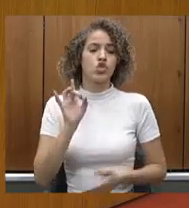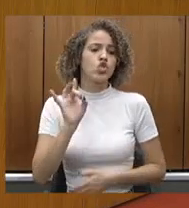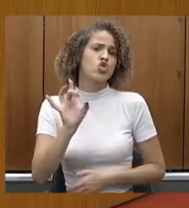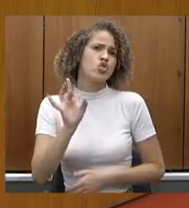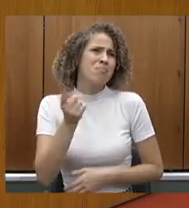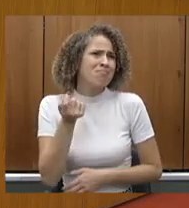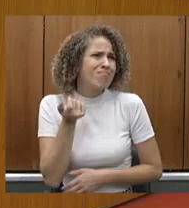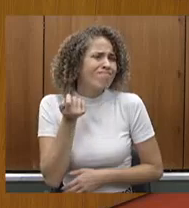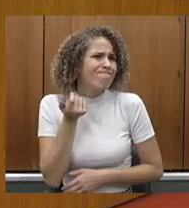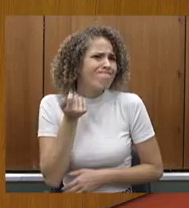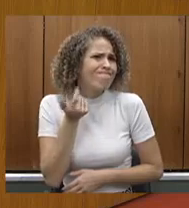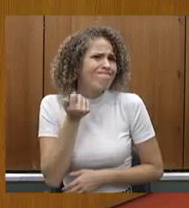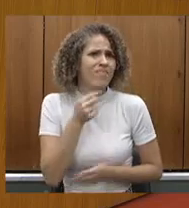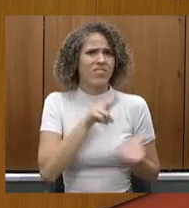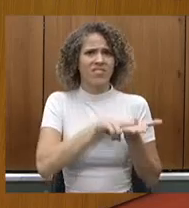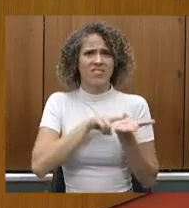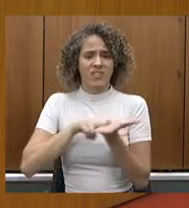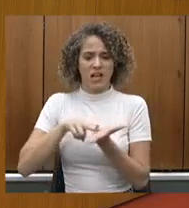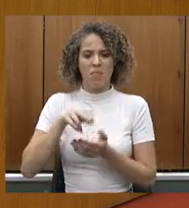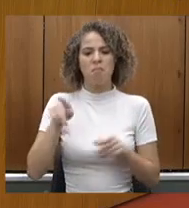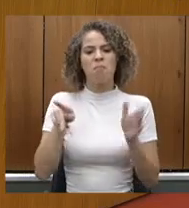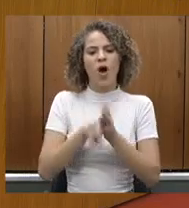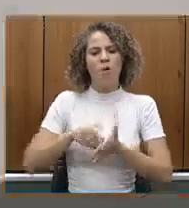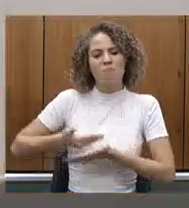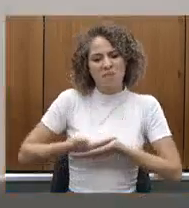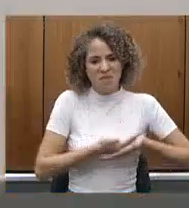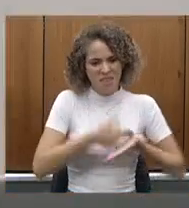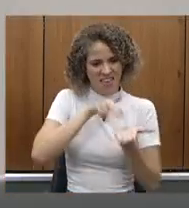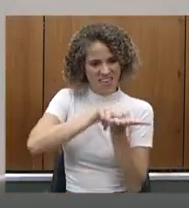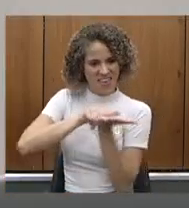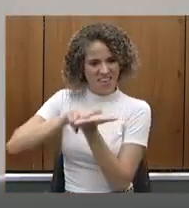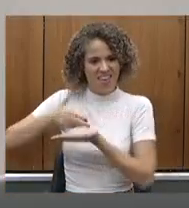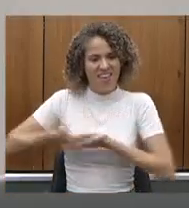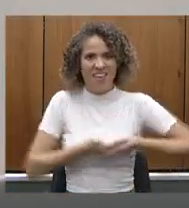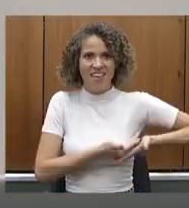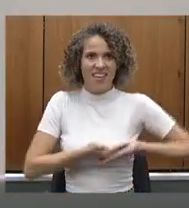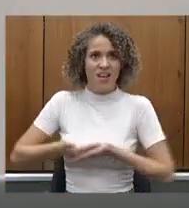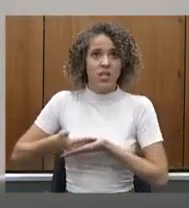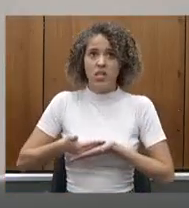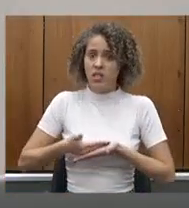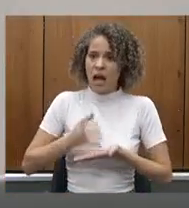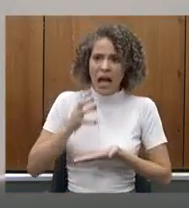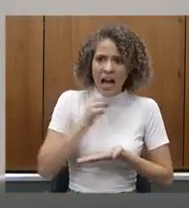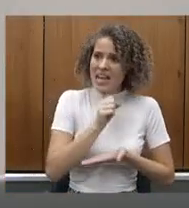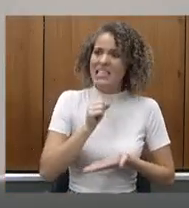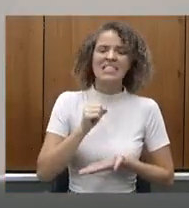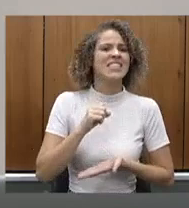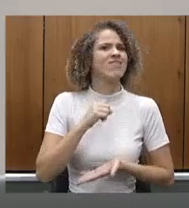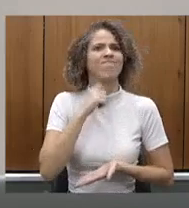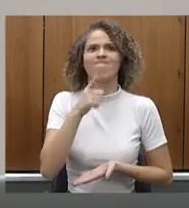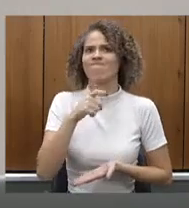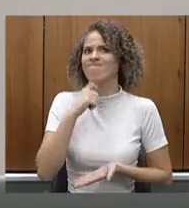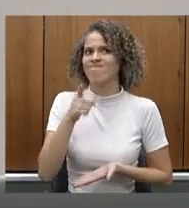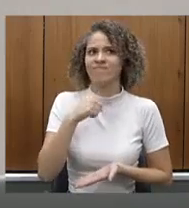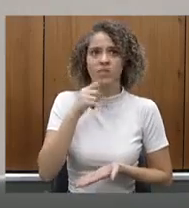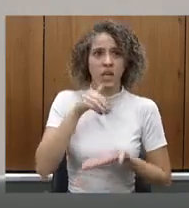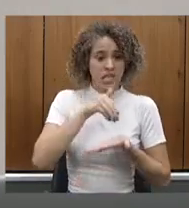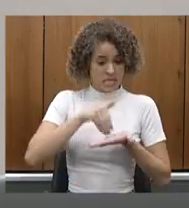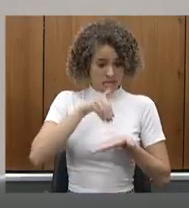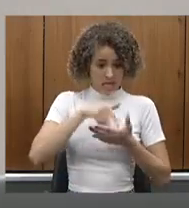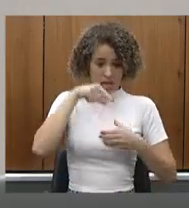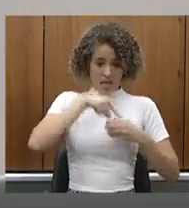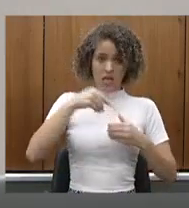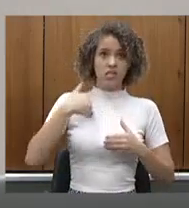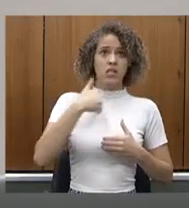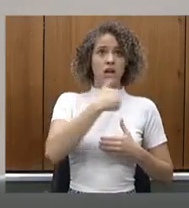poucas UTIs neonatal. Nós não tínhamos UTI pediátricas, não tínhamos. A Secretaria de Saúde,